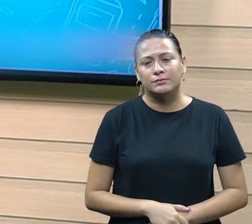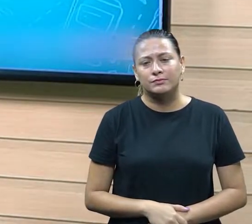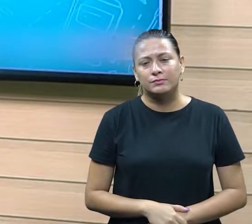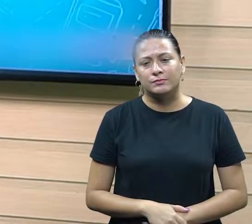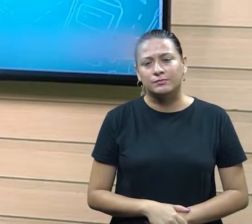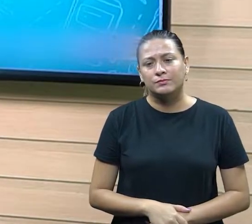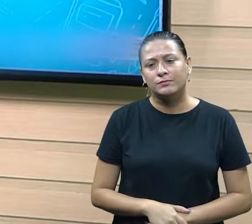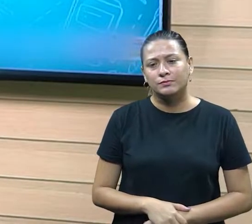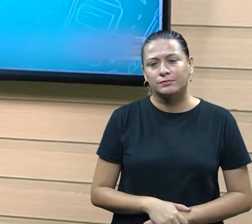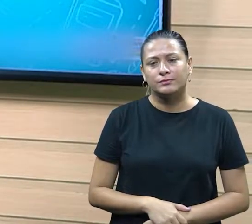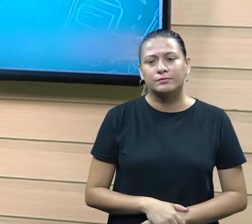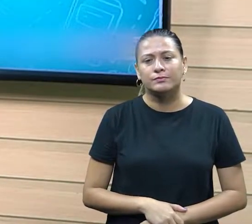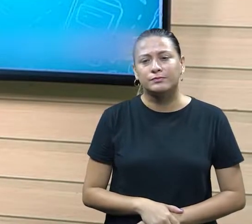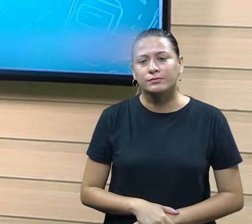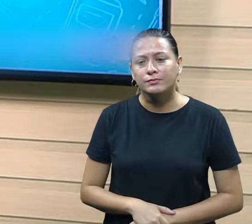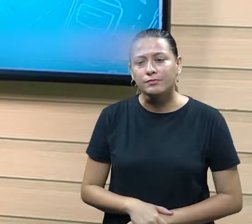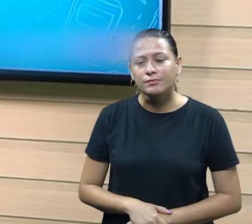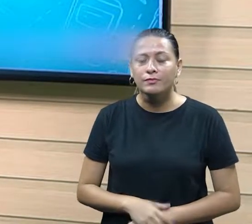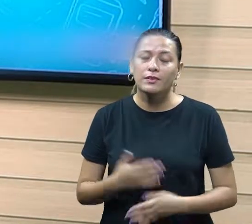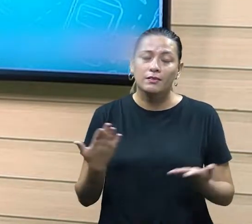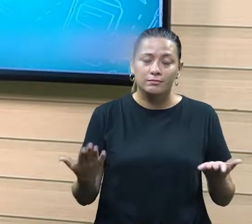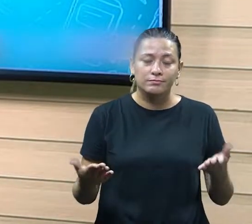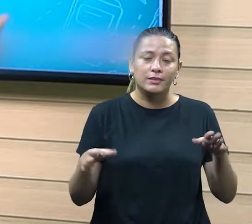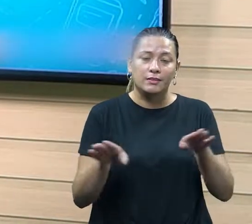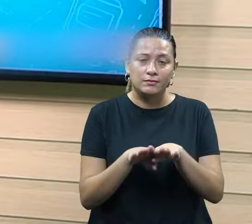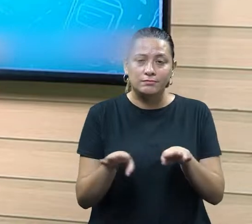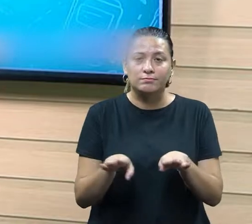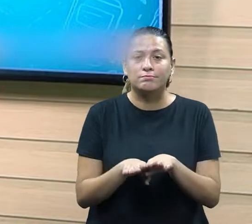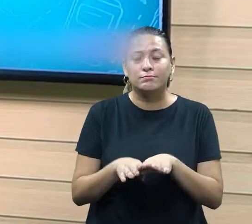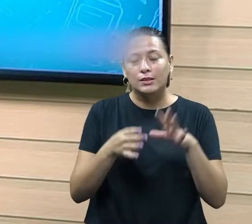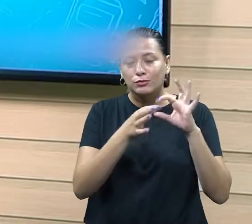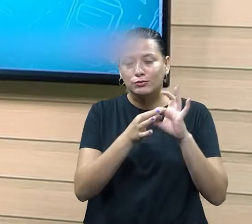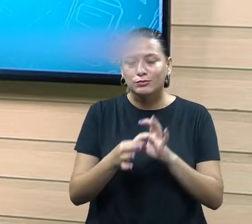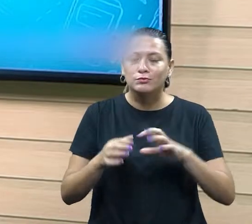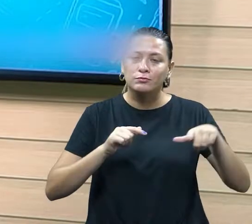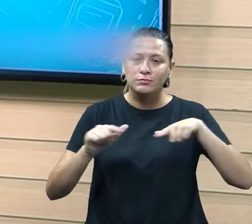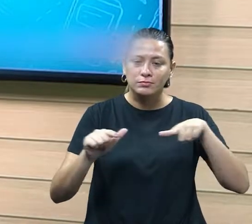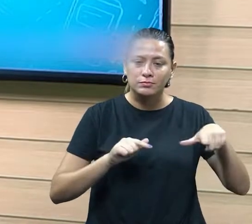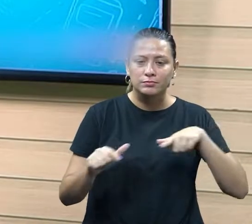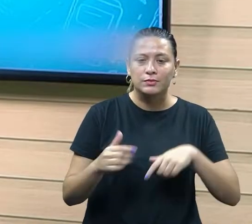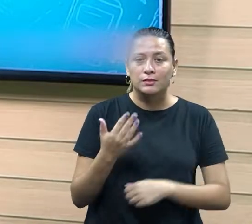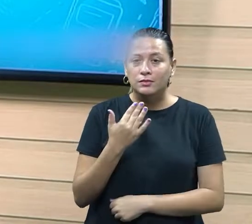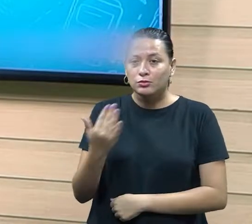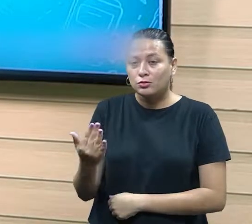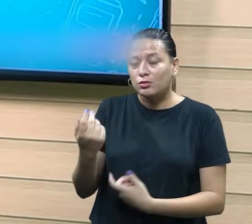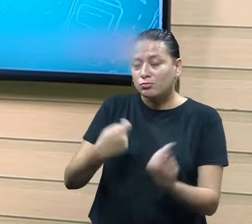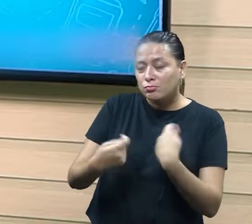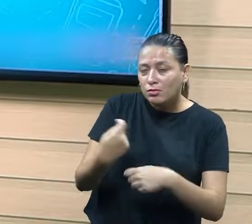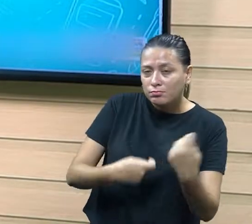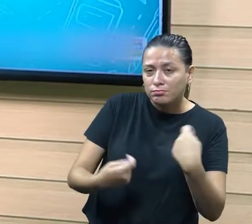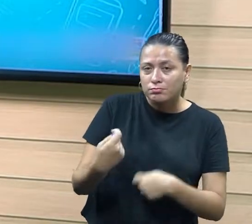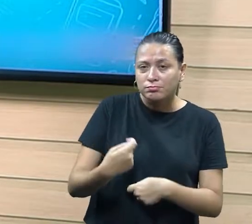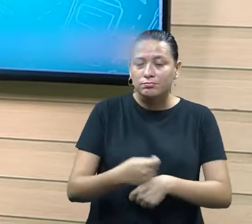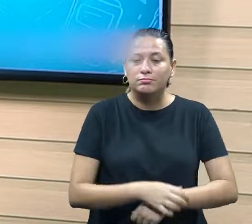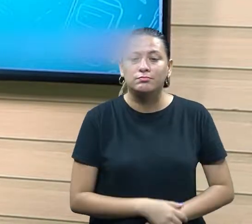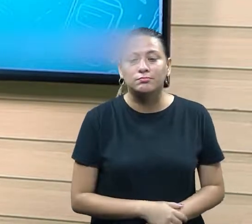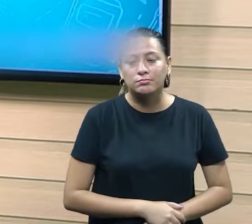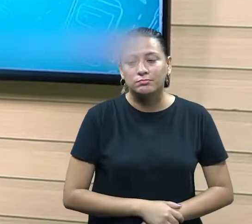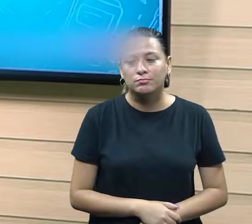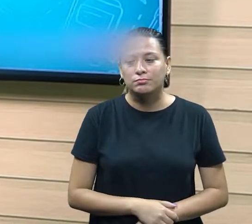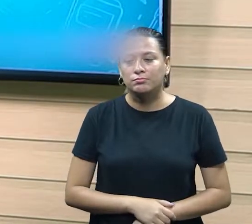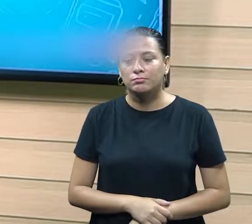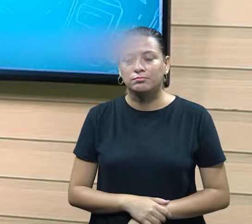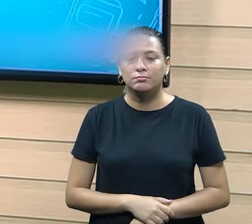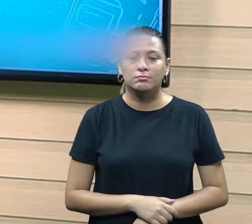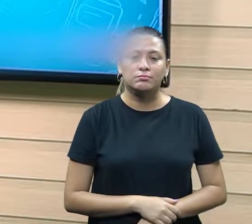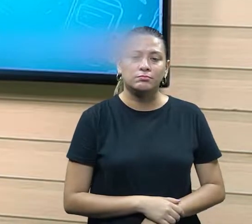vida, né? Que se faz presente também no nosso momento de trabalho, né? Principalmente quando nós estamos diante de uma negociação que